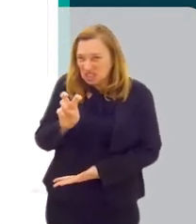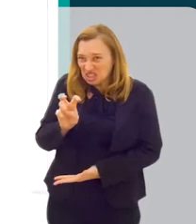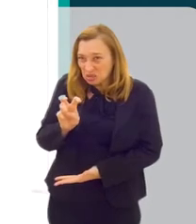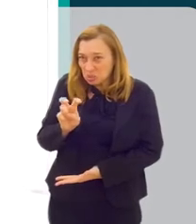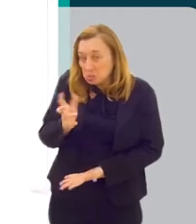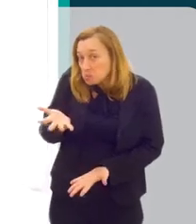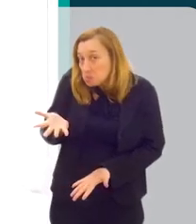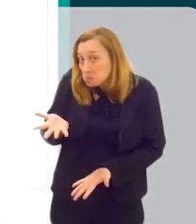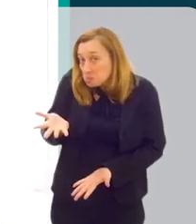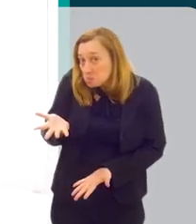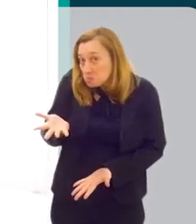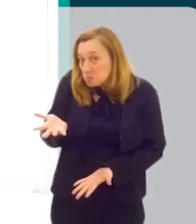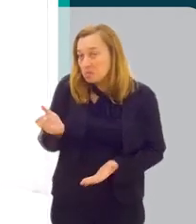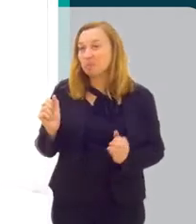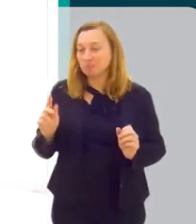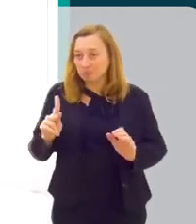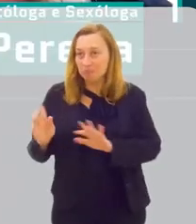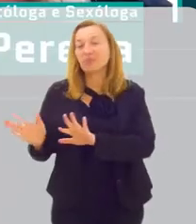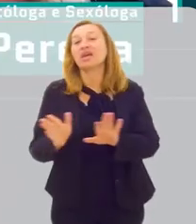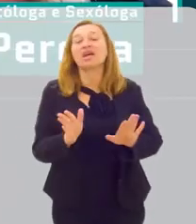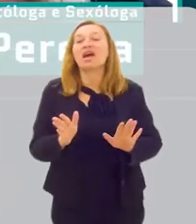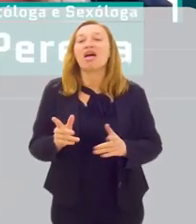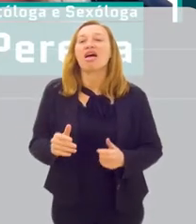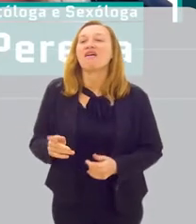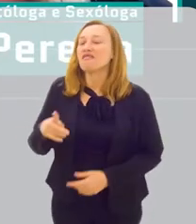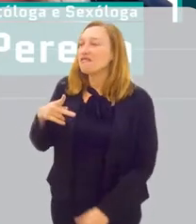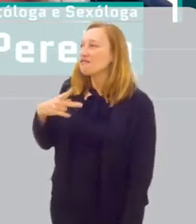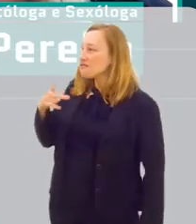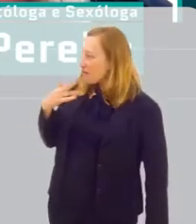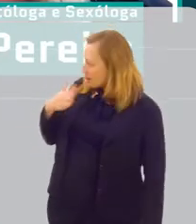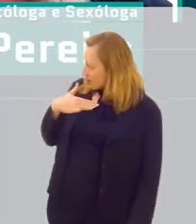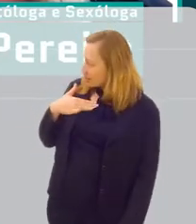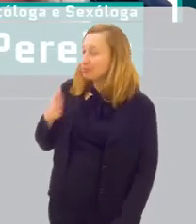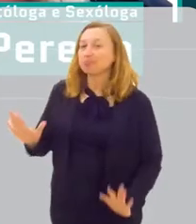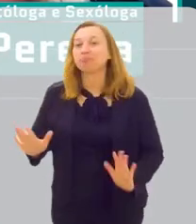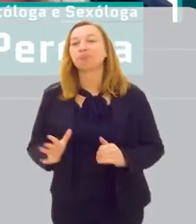55. Beleza. Me diz uma coisa.